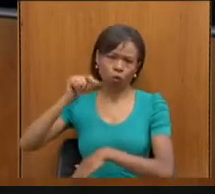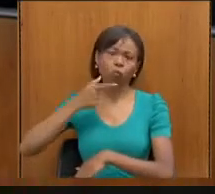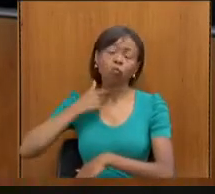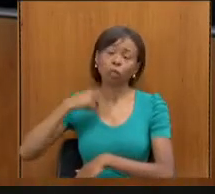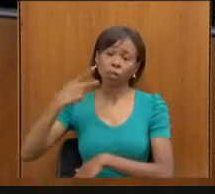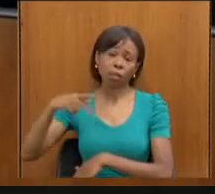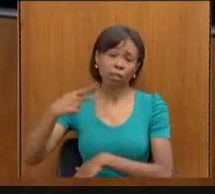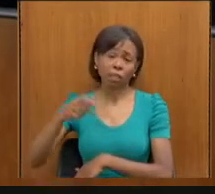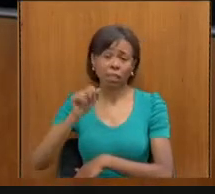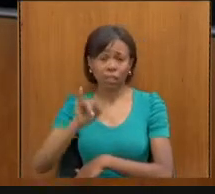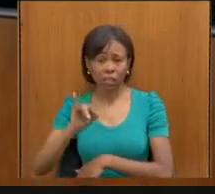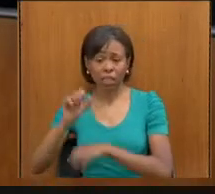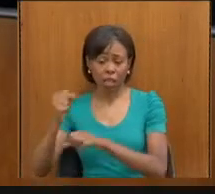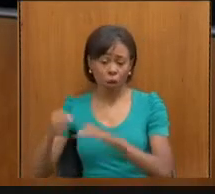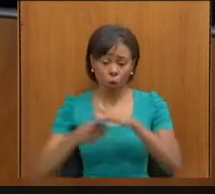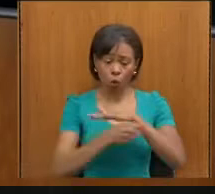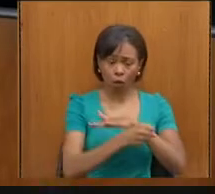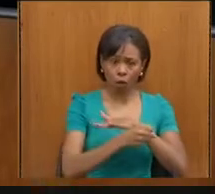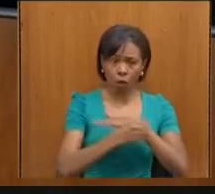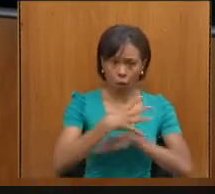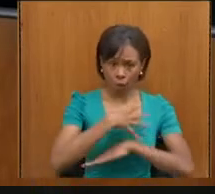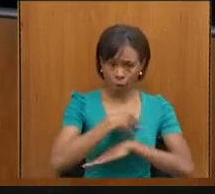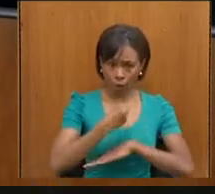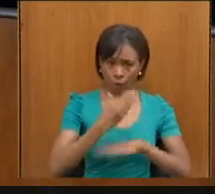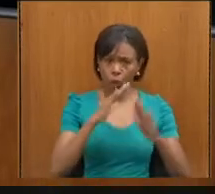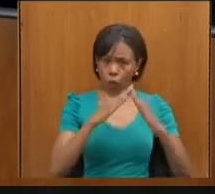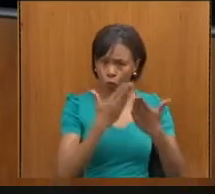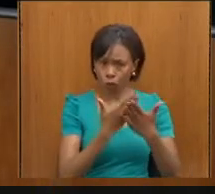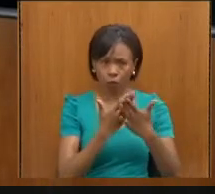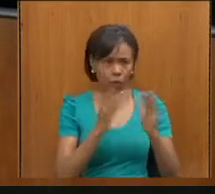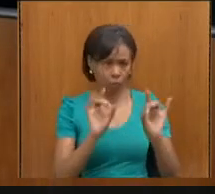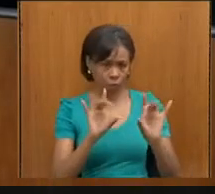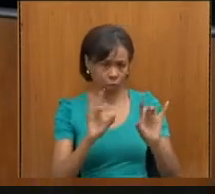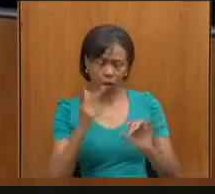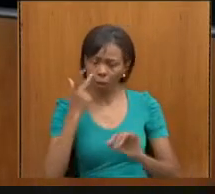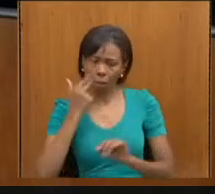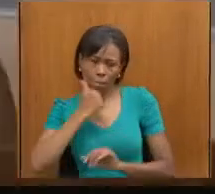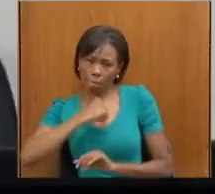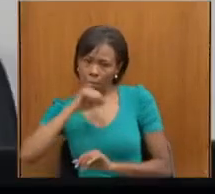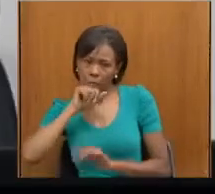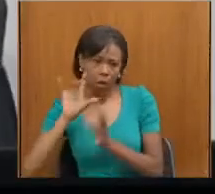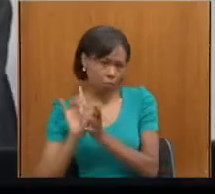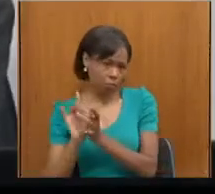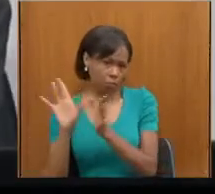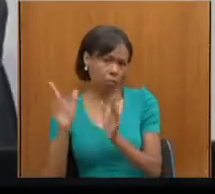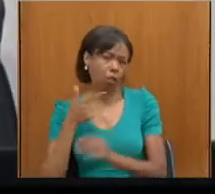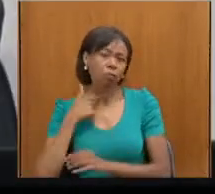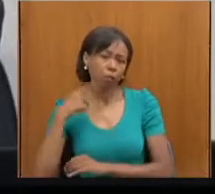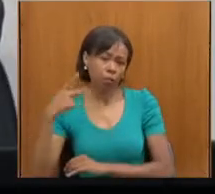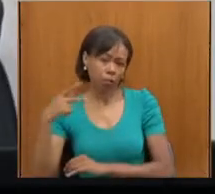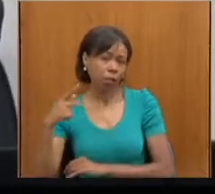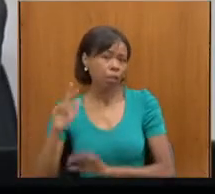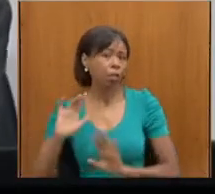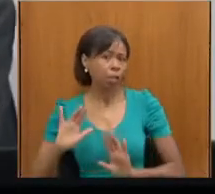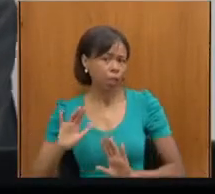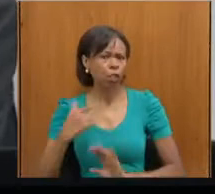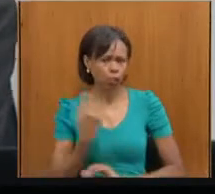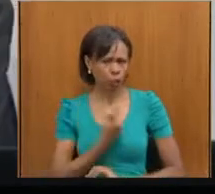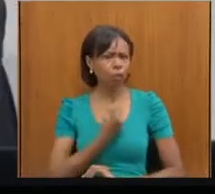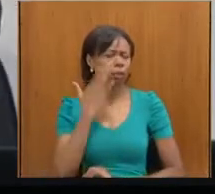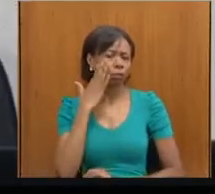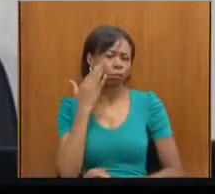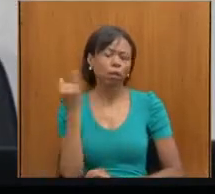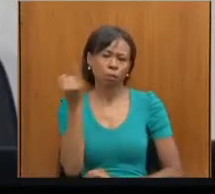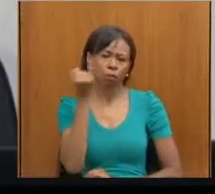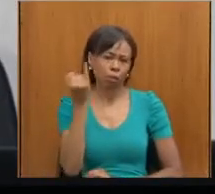numa escola especial, a gente sabe da importância disso e nós compreendemos